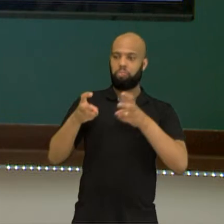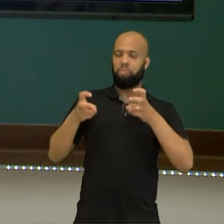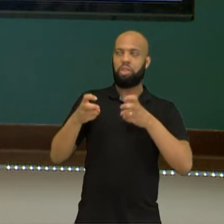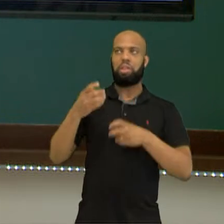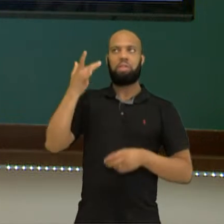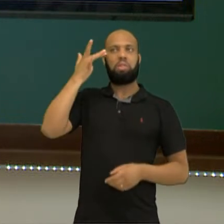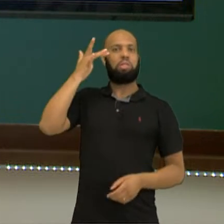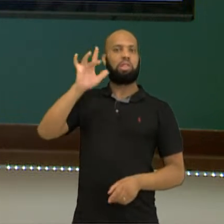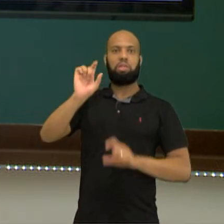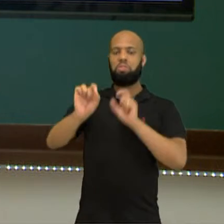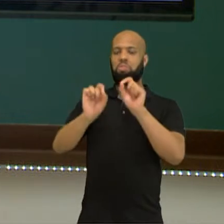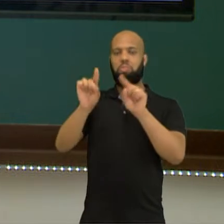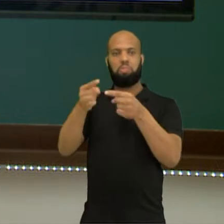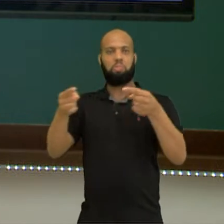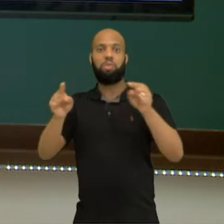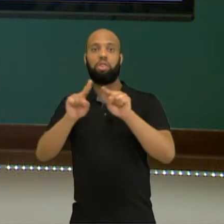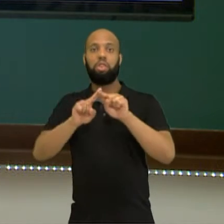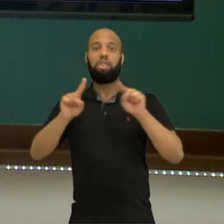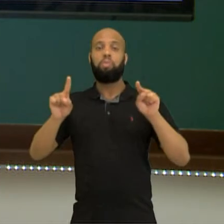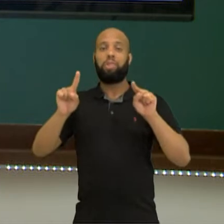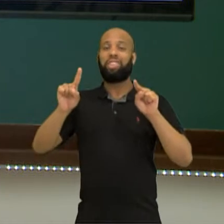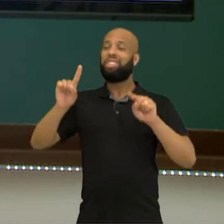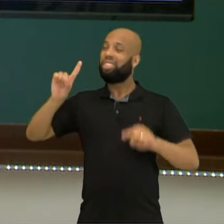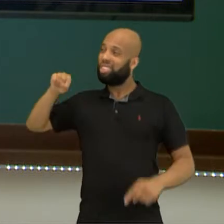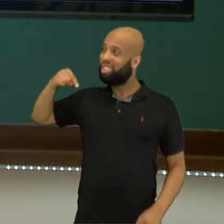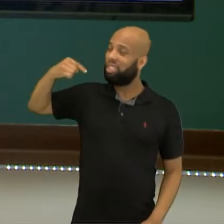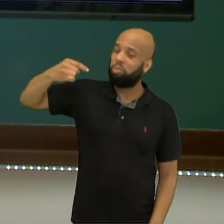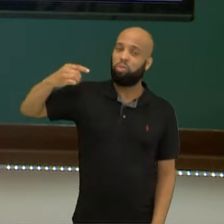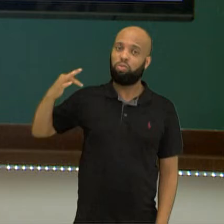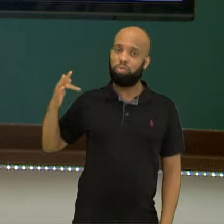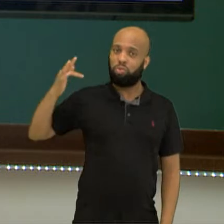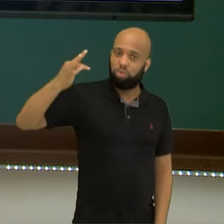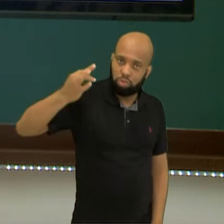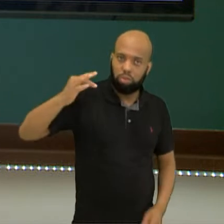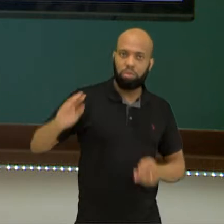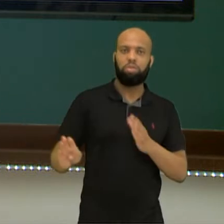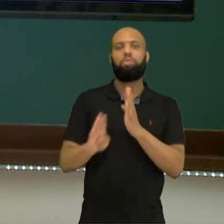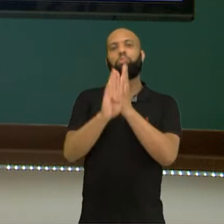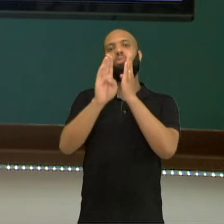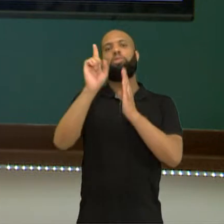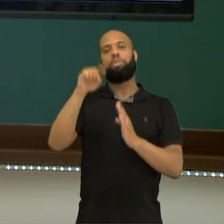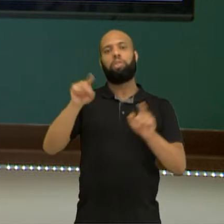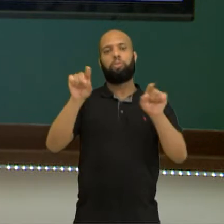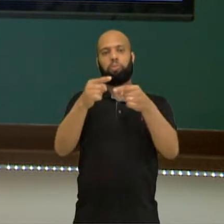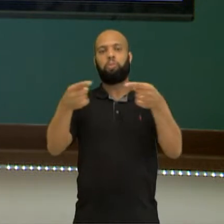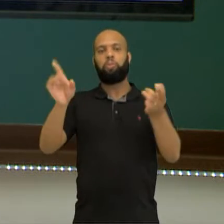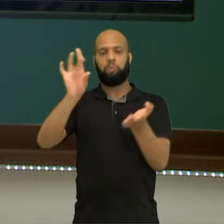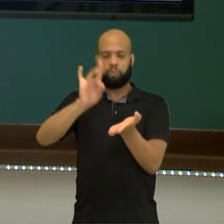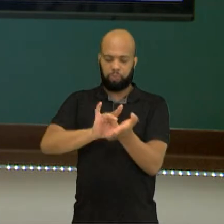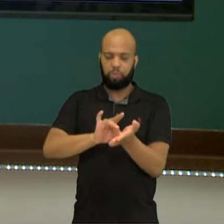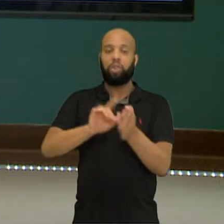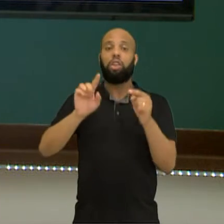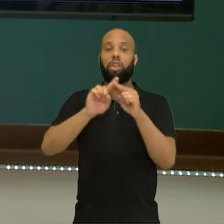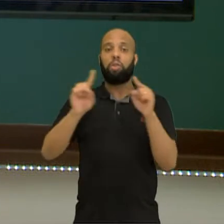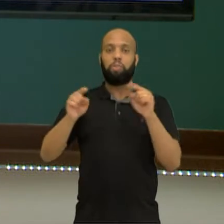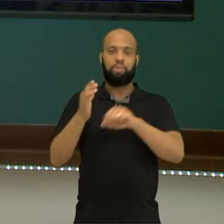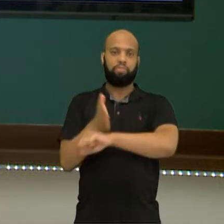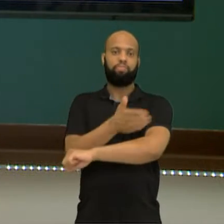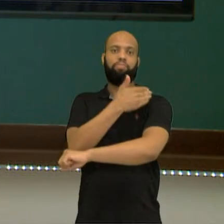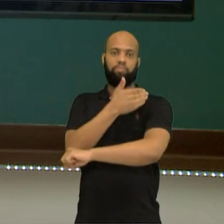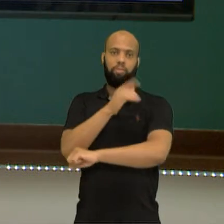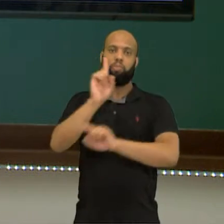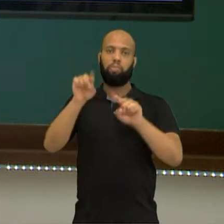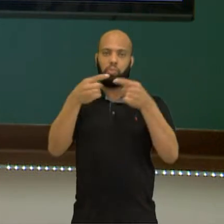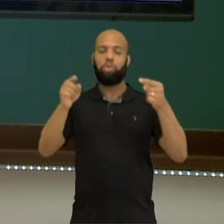entendia que aquilo era música. É mais tarde, de acordo com os estudos, que isso vai ser conhecido como música. No entanto, a